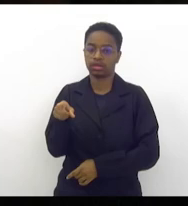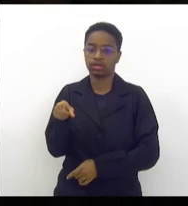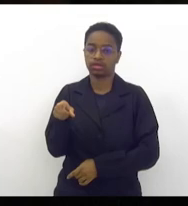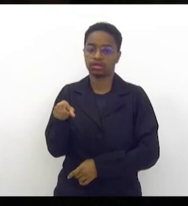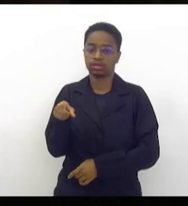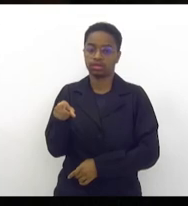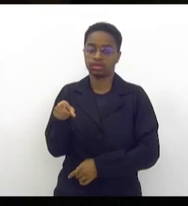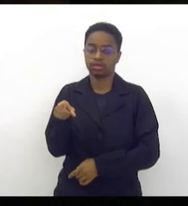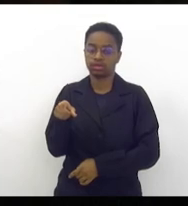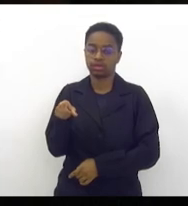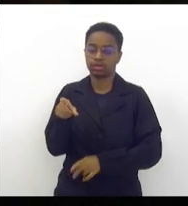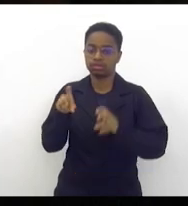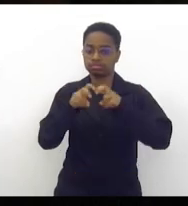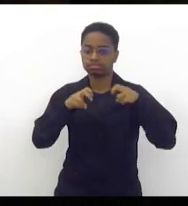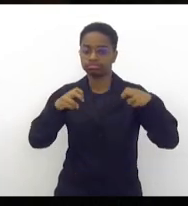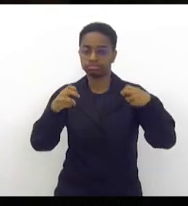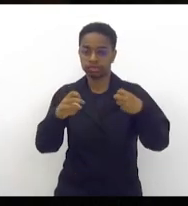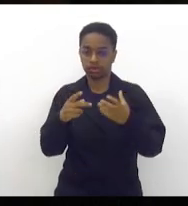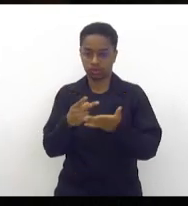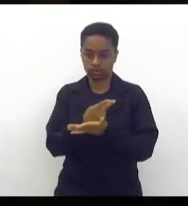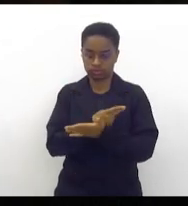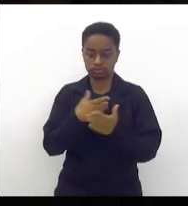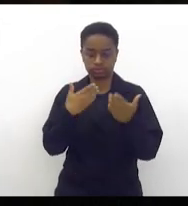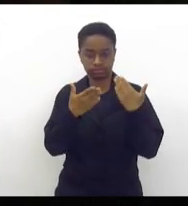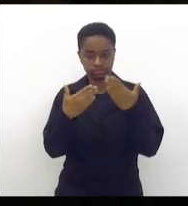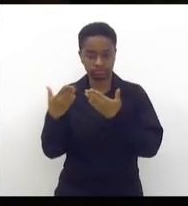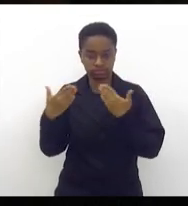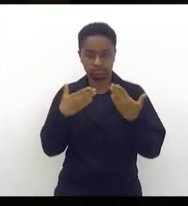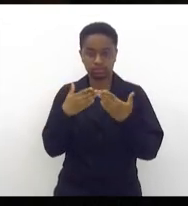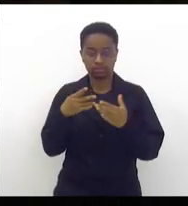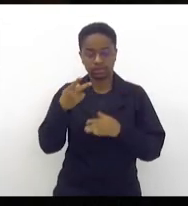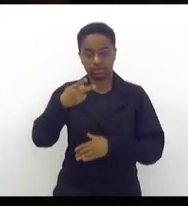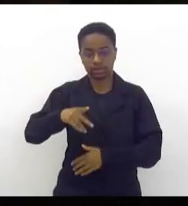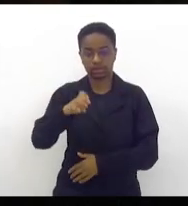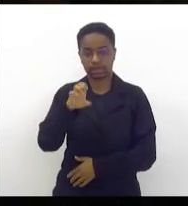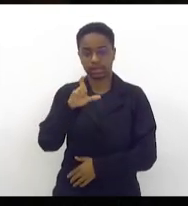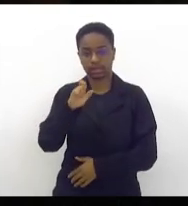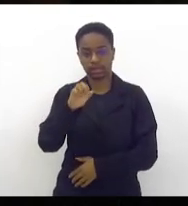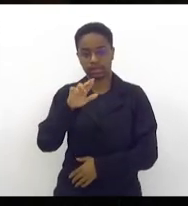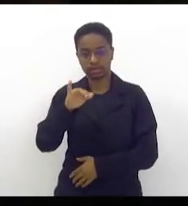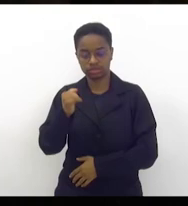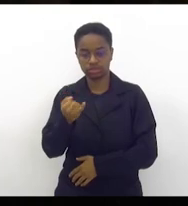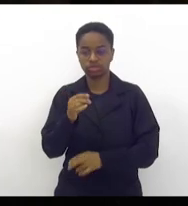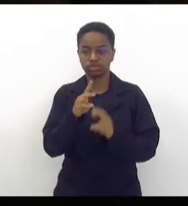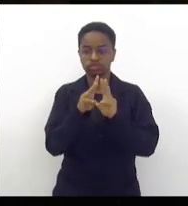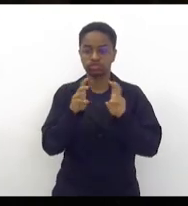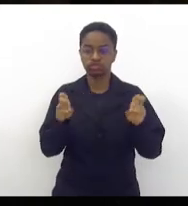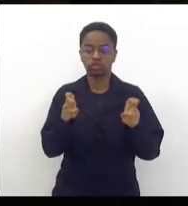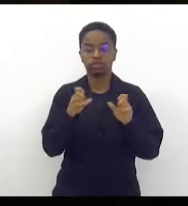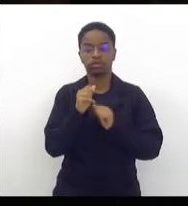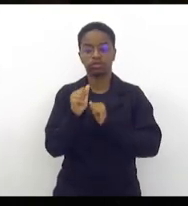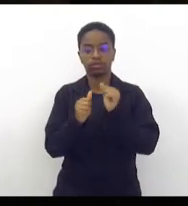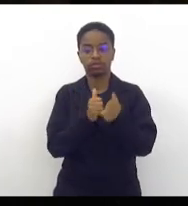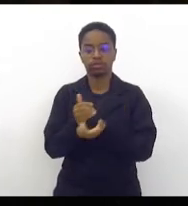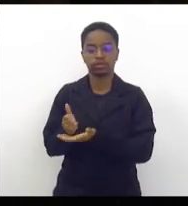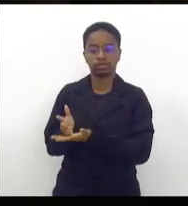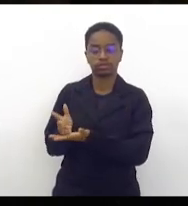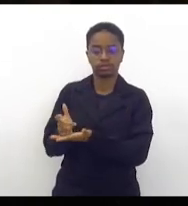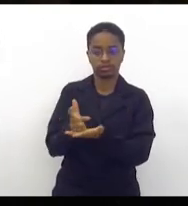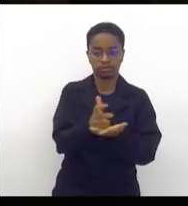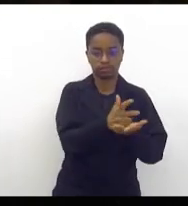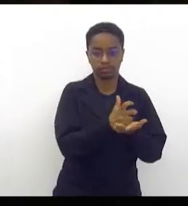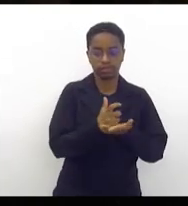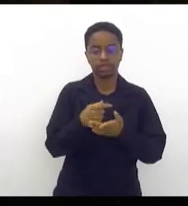numa mesa redonda da Elerge sobre a reforma tributária. Eu já fui ao deputado